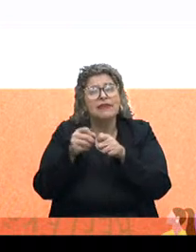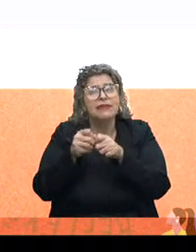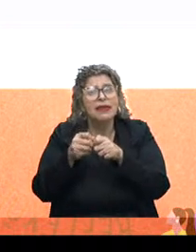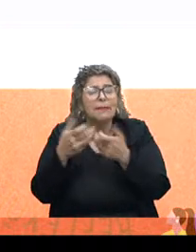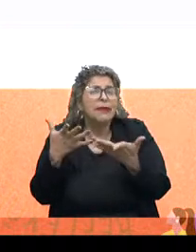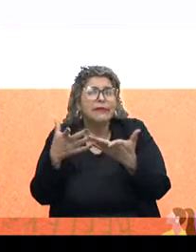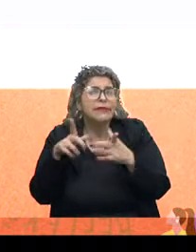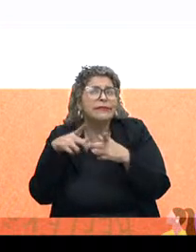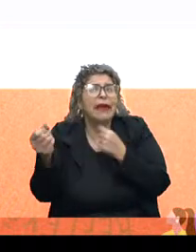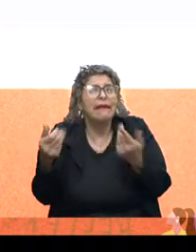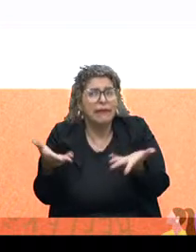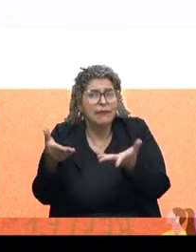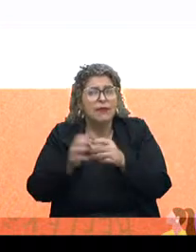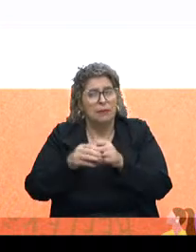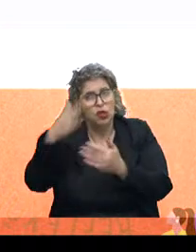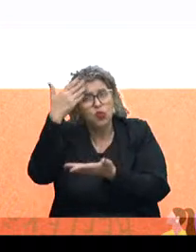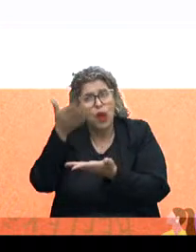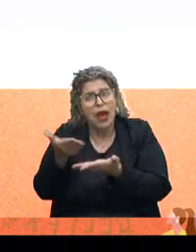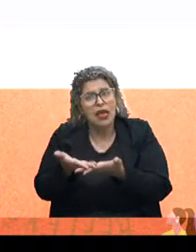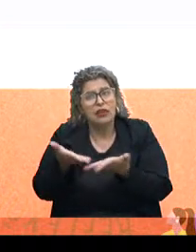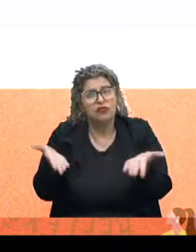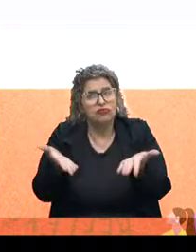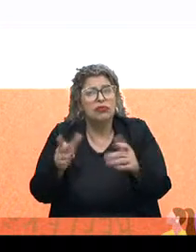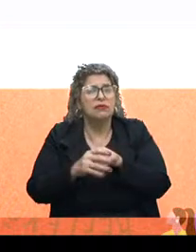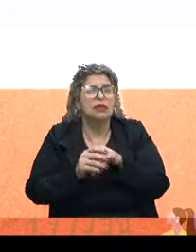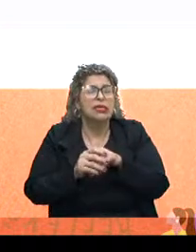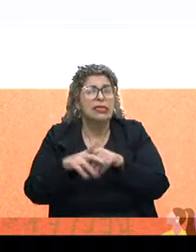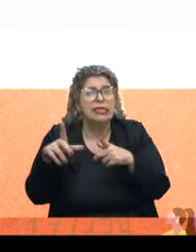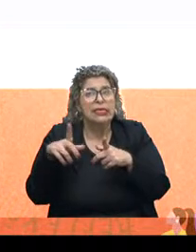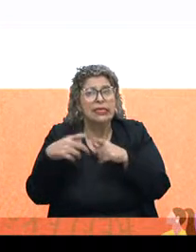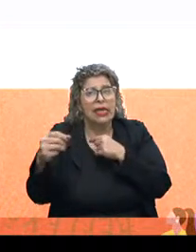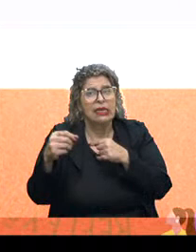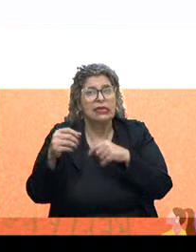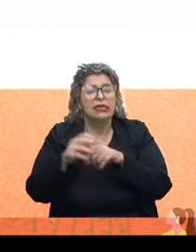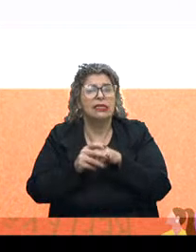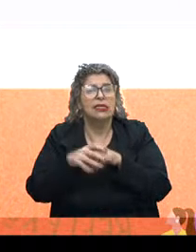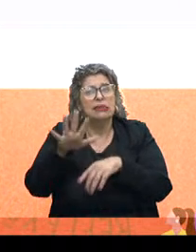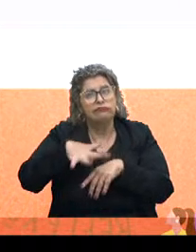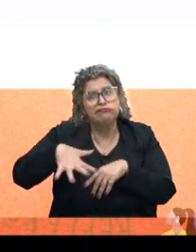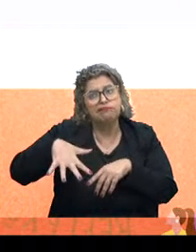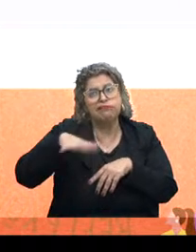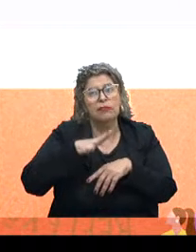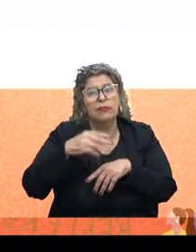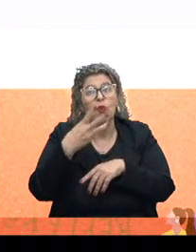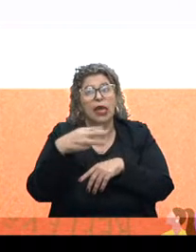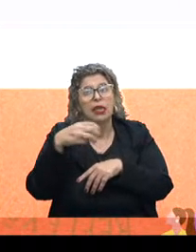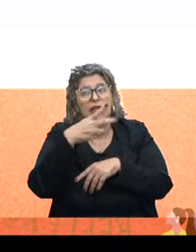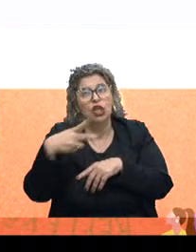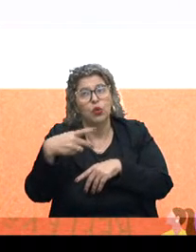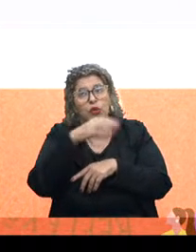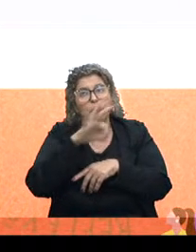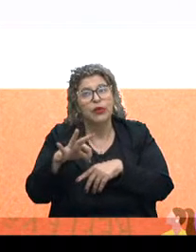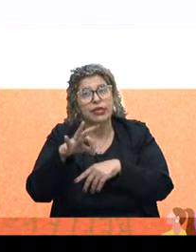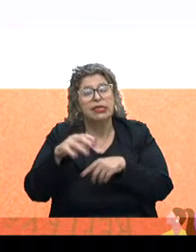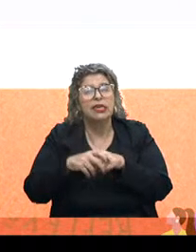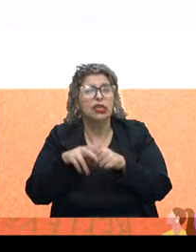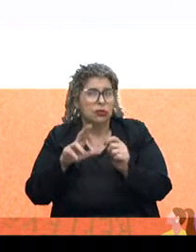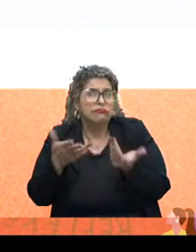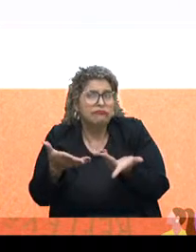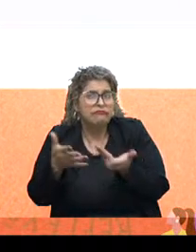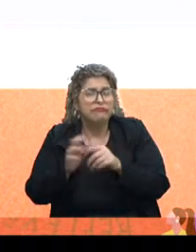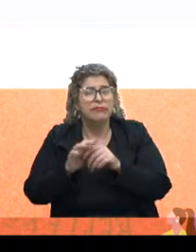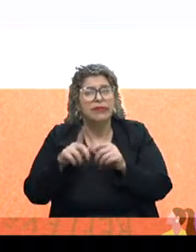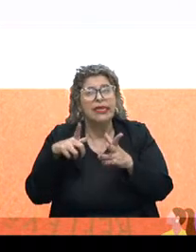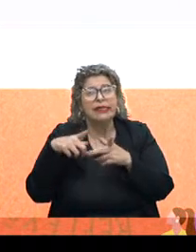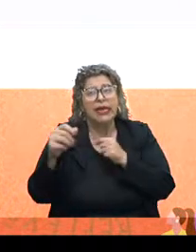sair dessa? Já que você também, inclusive, acredita na saída desse cenário. 42% coloca que,